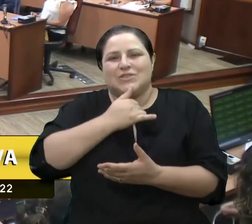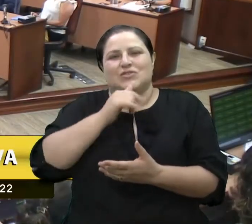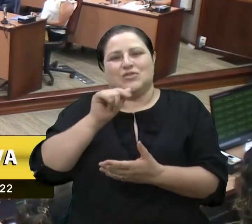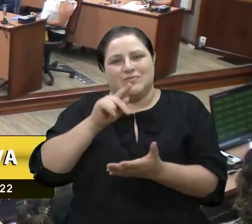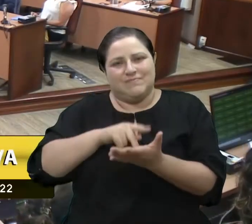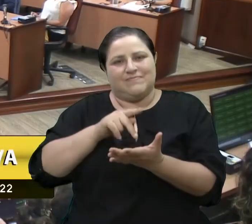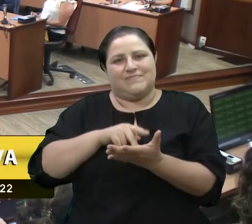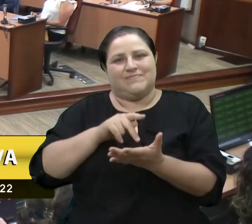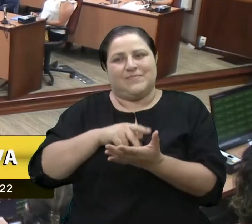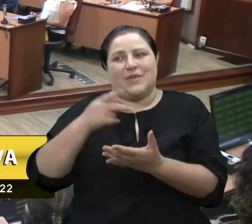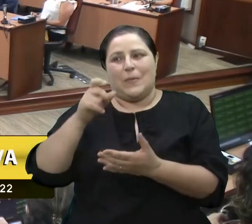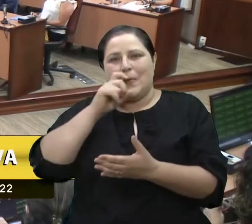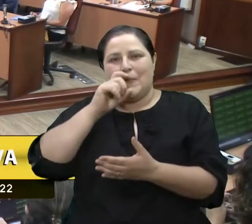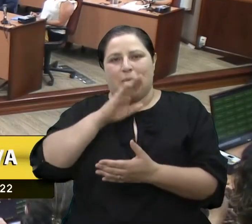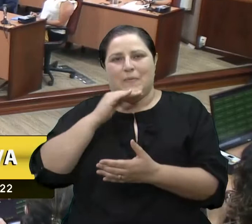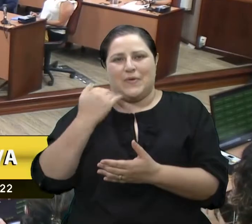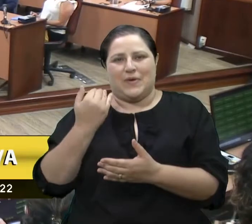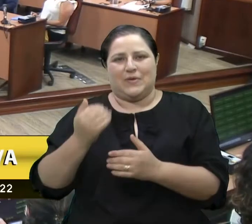vereador Juliano.